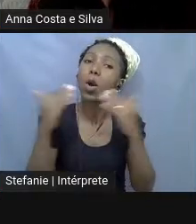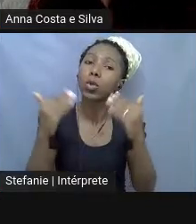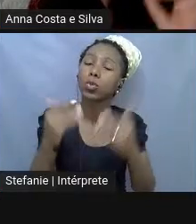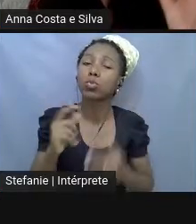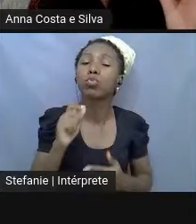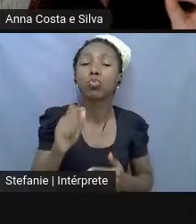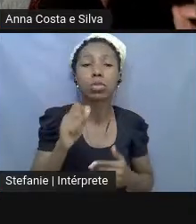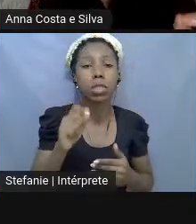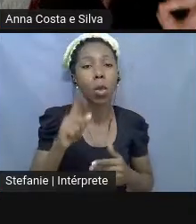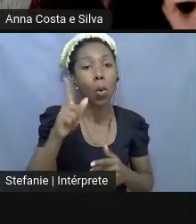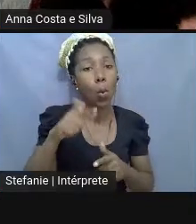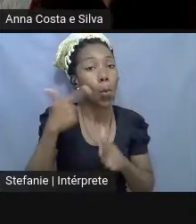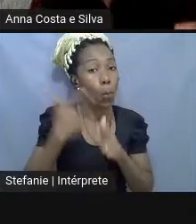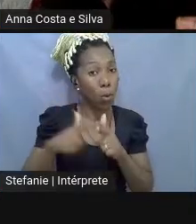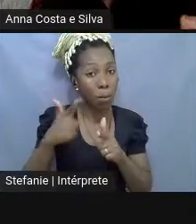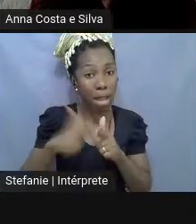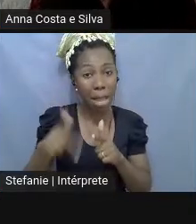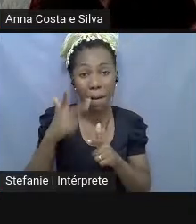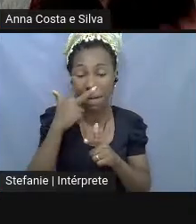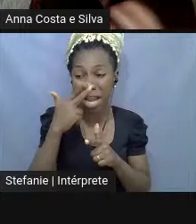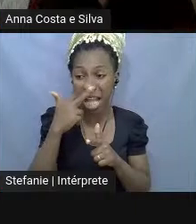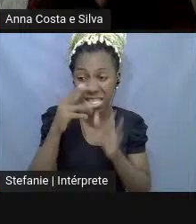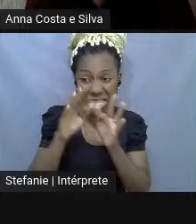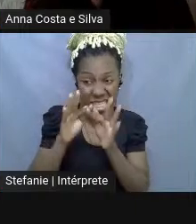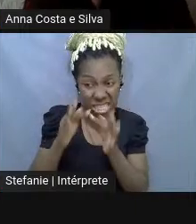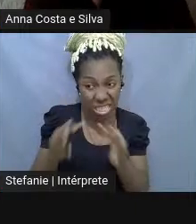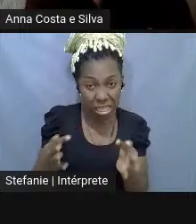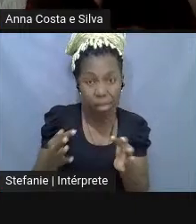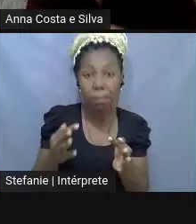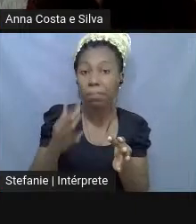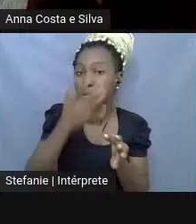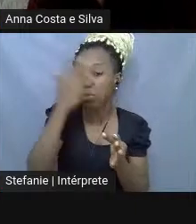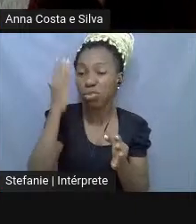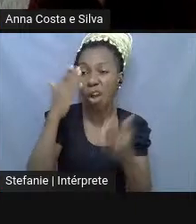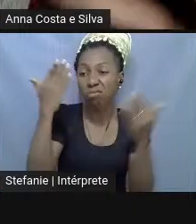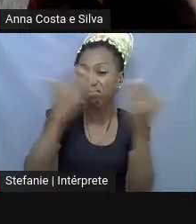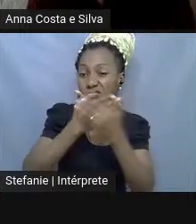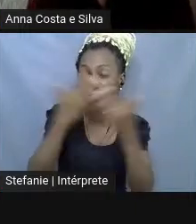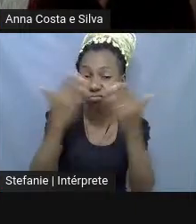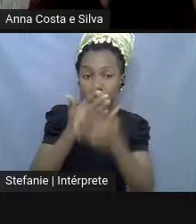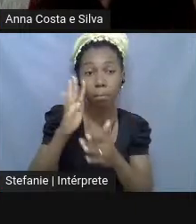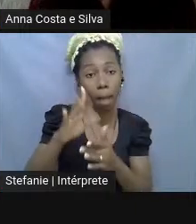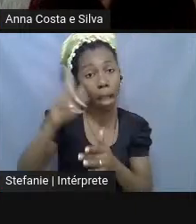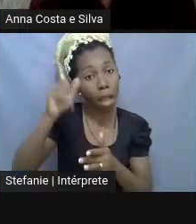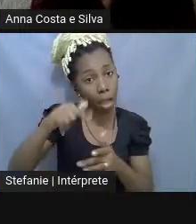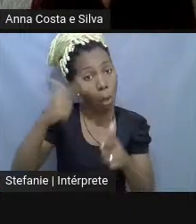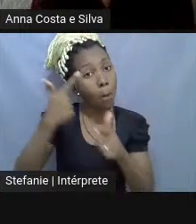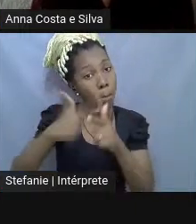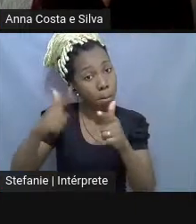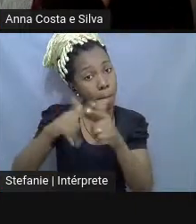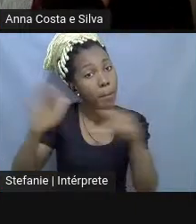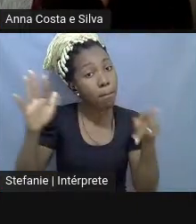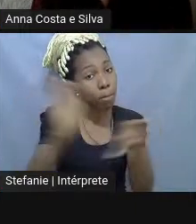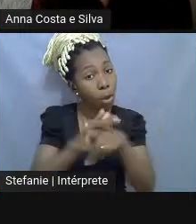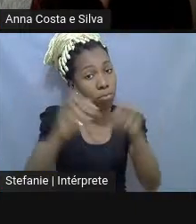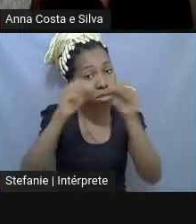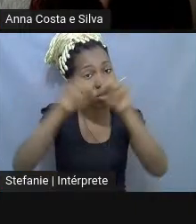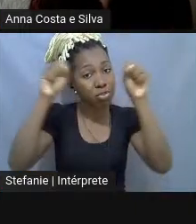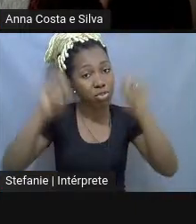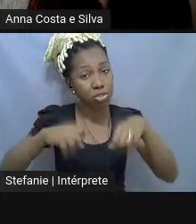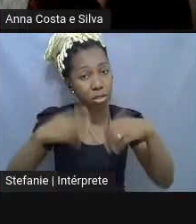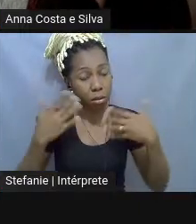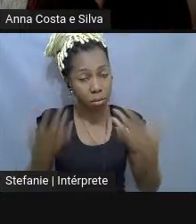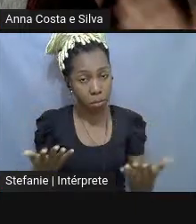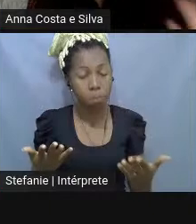uma questão que ela é pequena e que ela é invisível, né? Dentro da vida de uma pessoa, mas que ela é uma questão sistêmica, né? É... Que